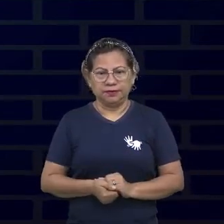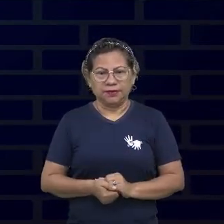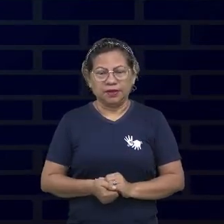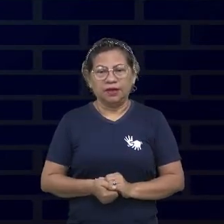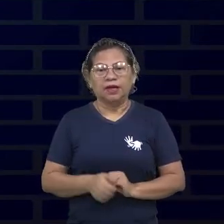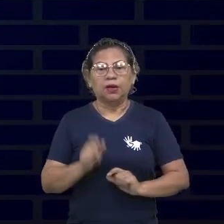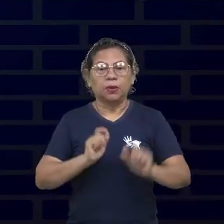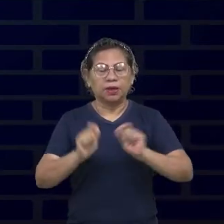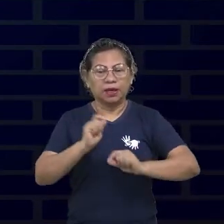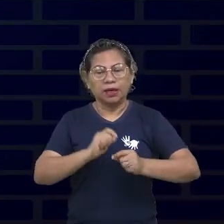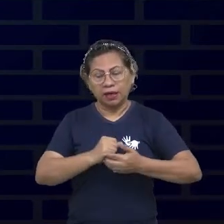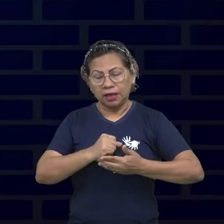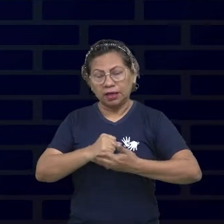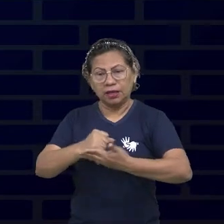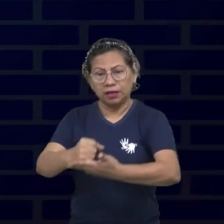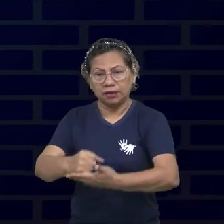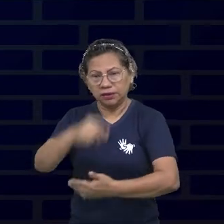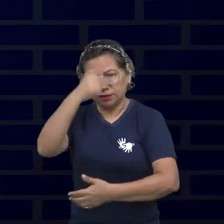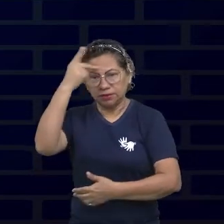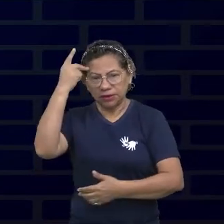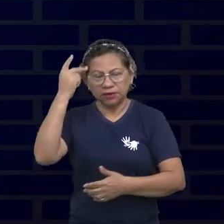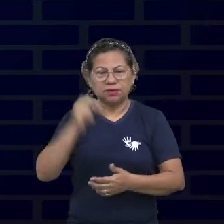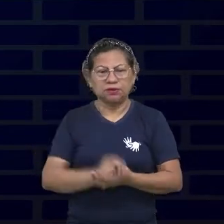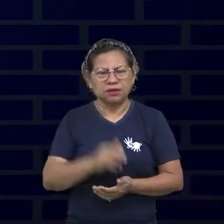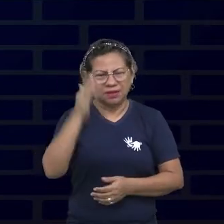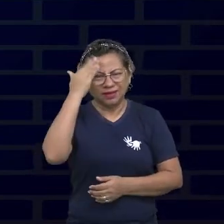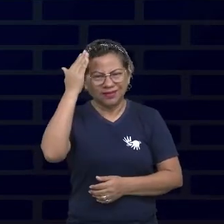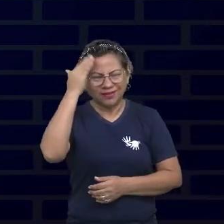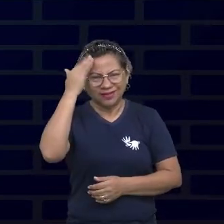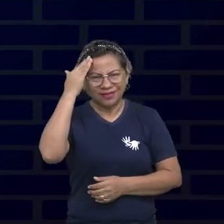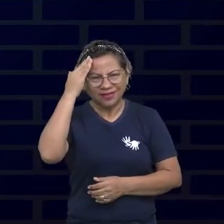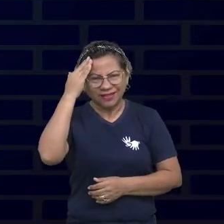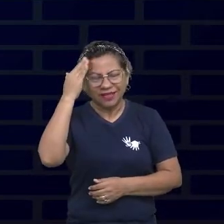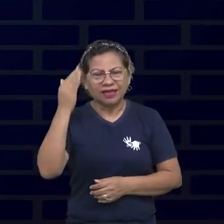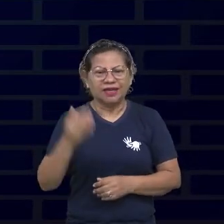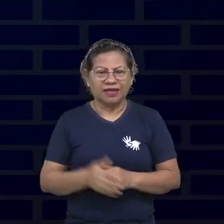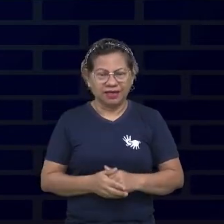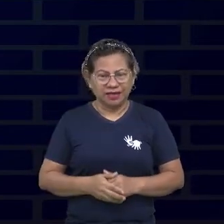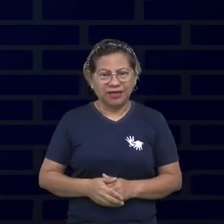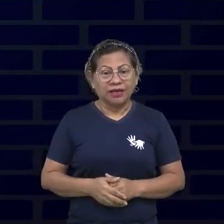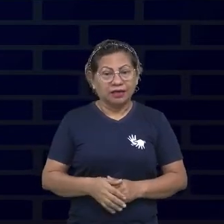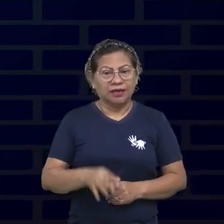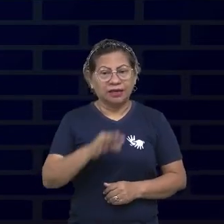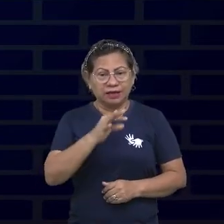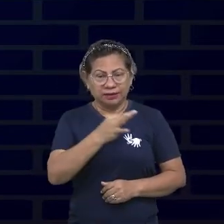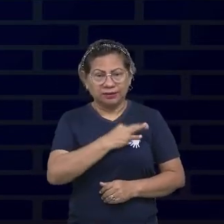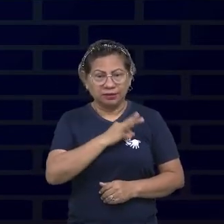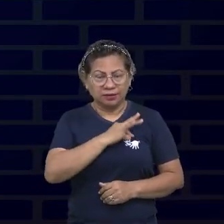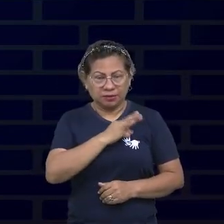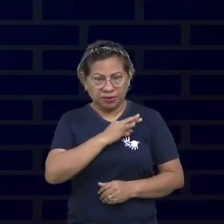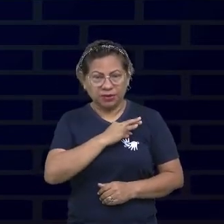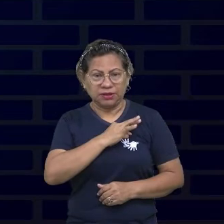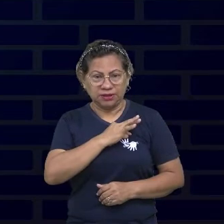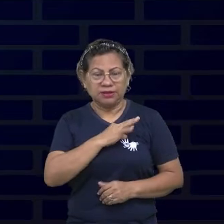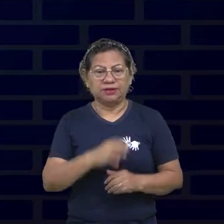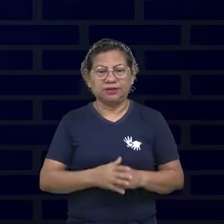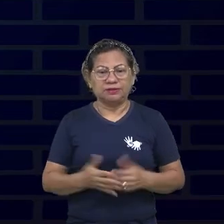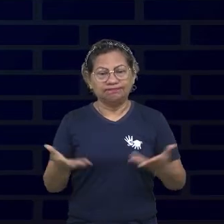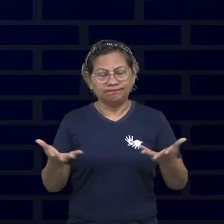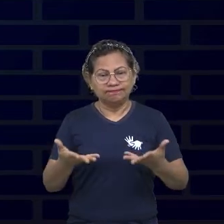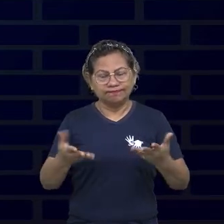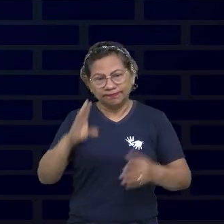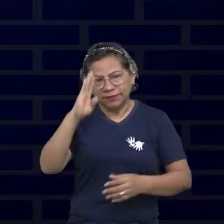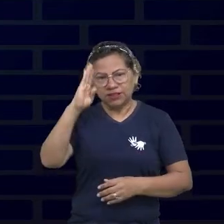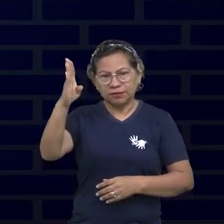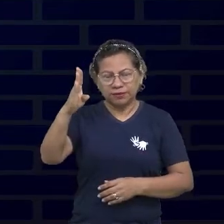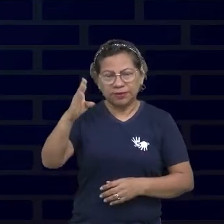pessoas. E eu sei que, neste cargo de delegado de polícia, é possível ajudar as pessoas. Especialmente aqueles que